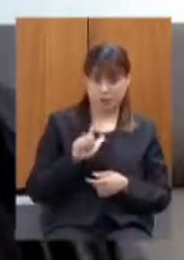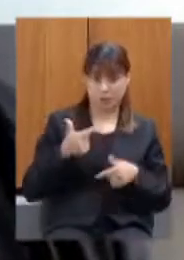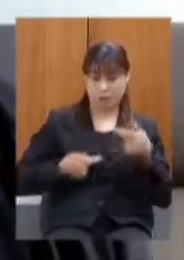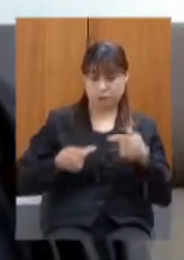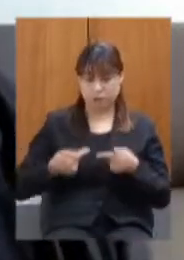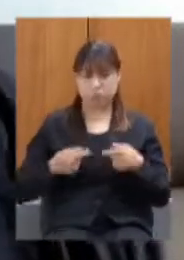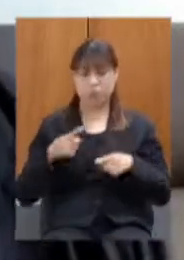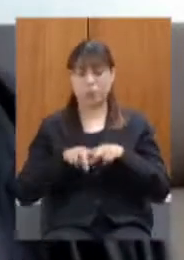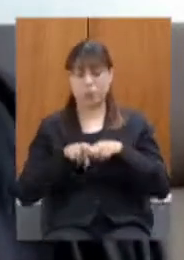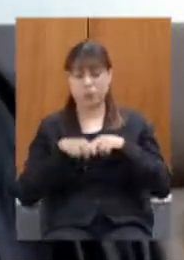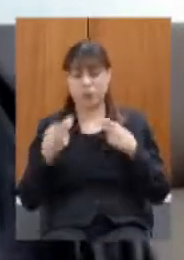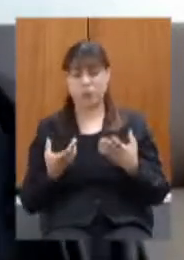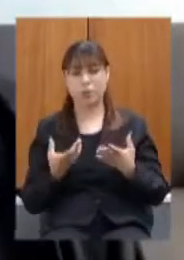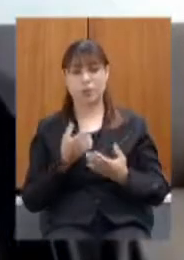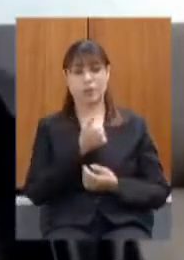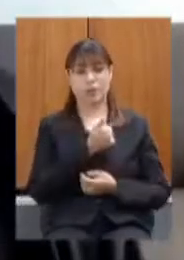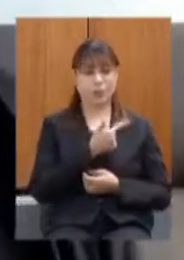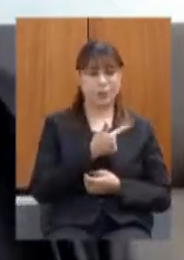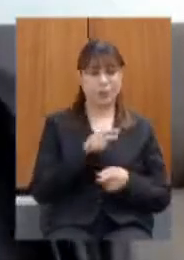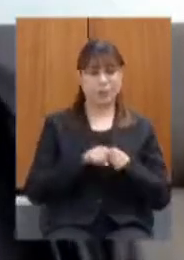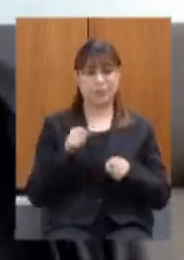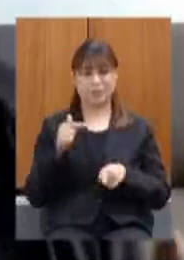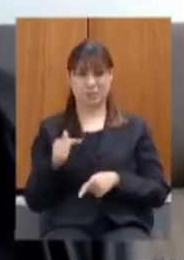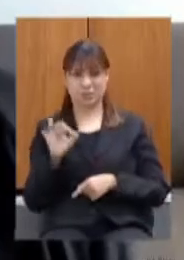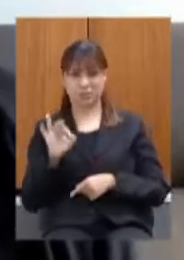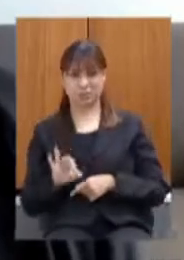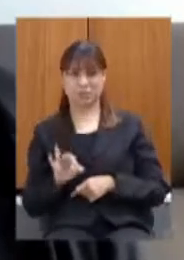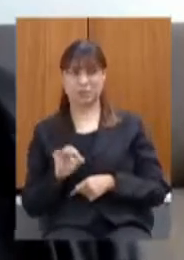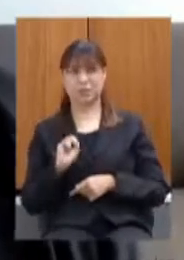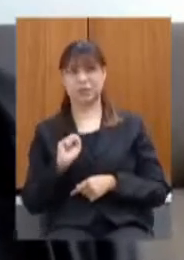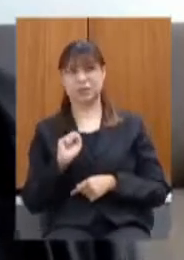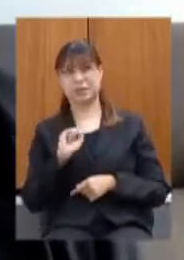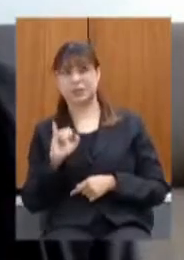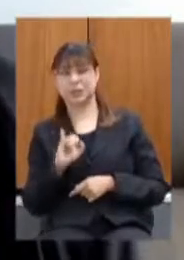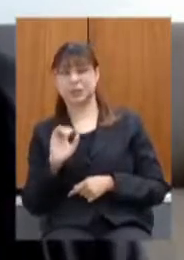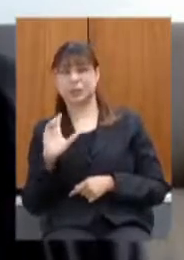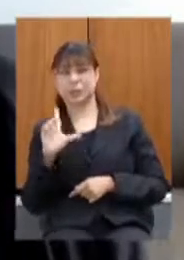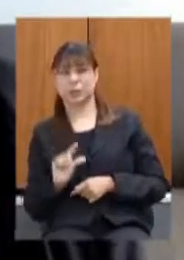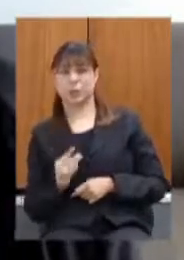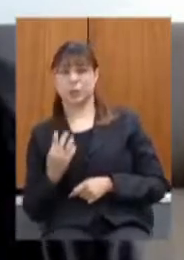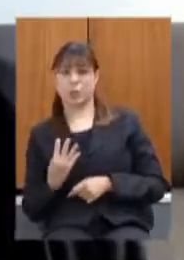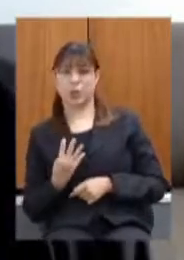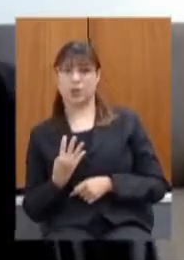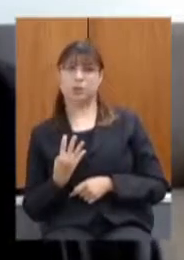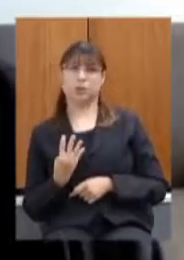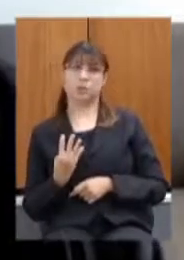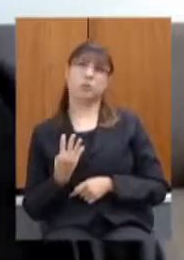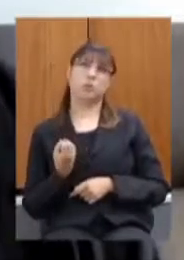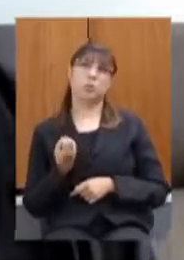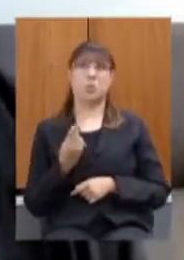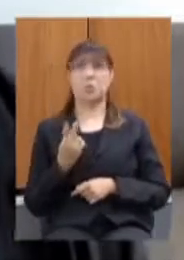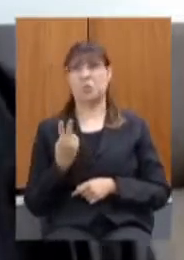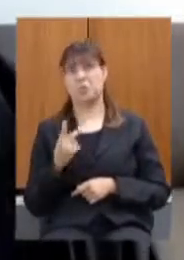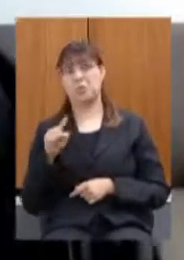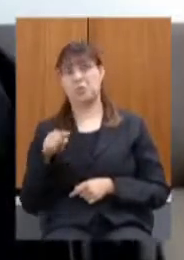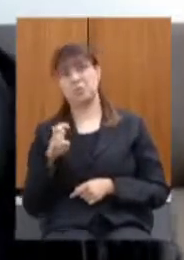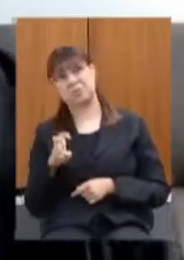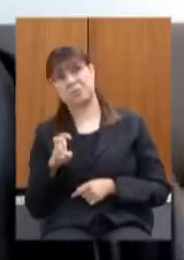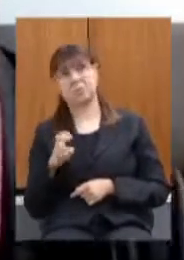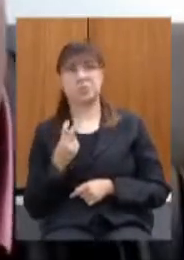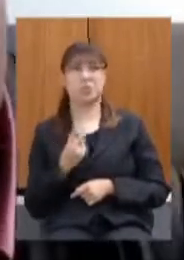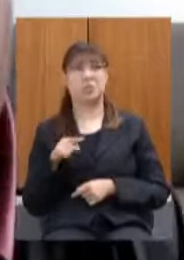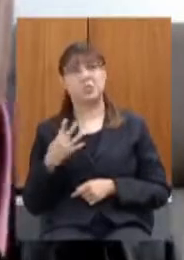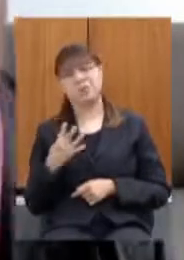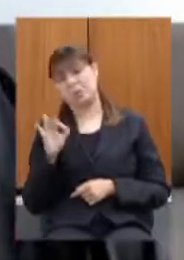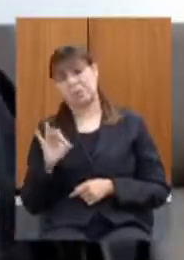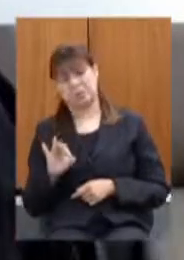que é 12 em 7 se eu baixar para 4 tudo 4 4 e 2,5 ou 2,4 que